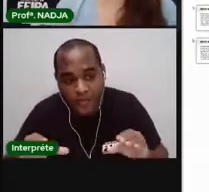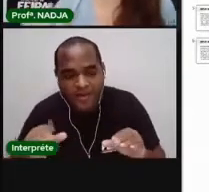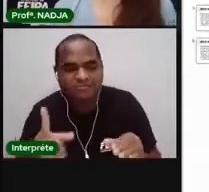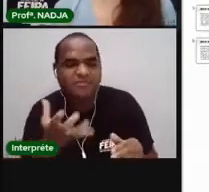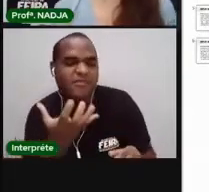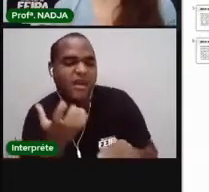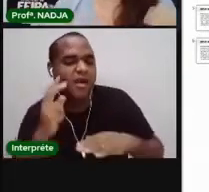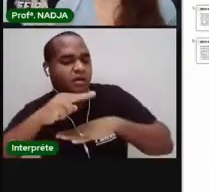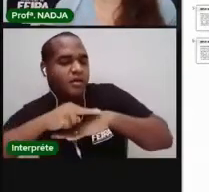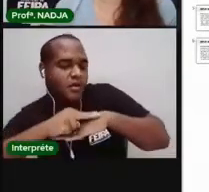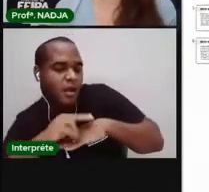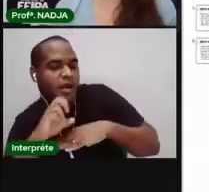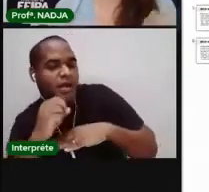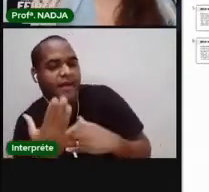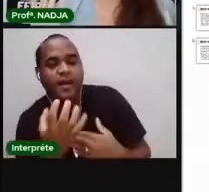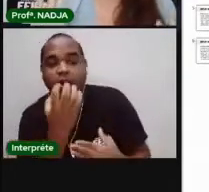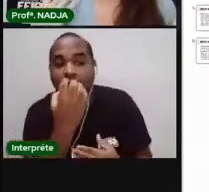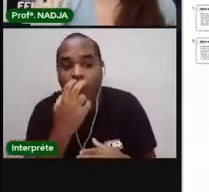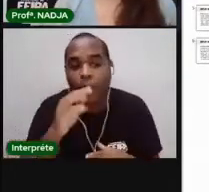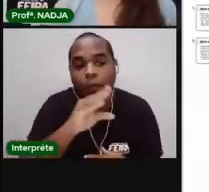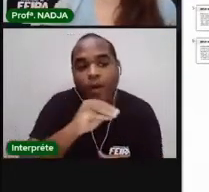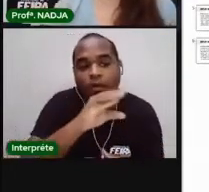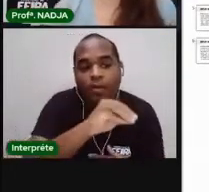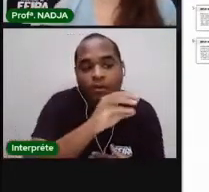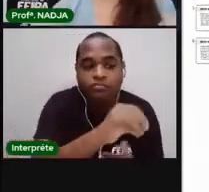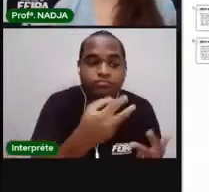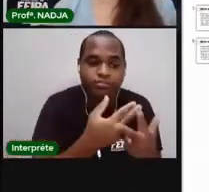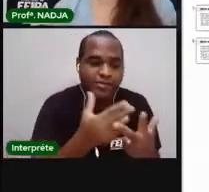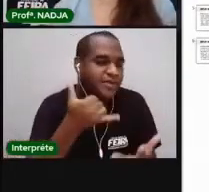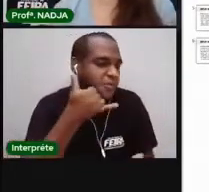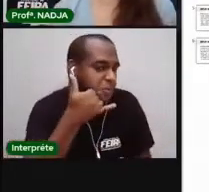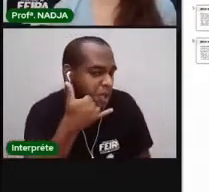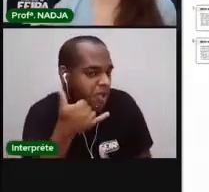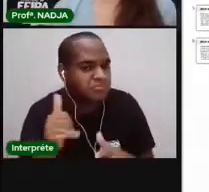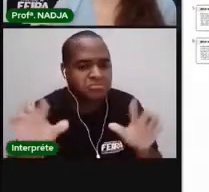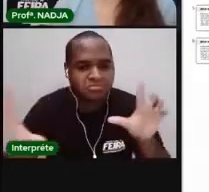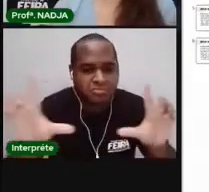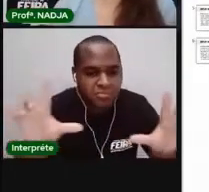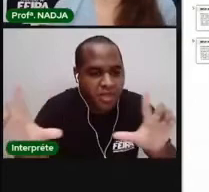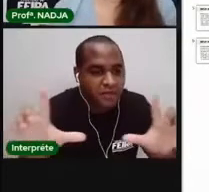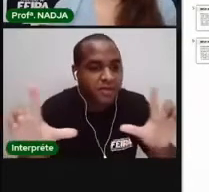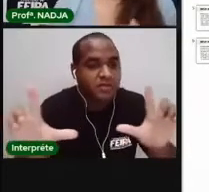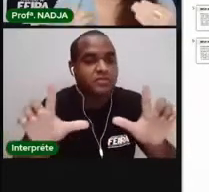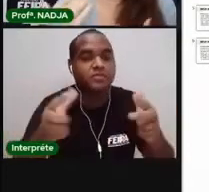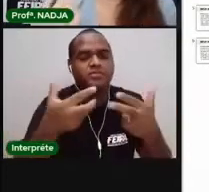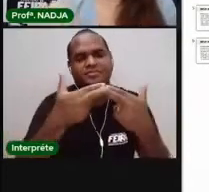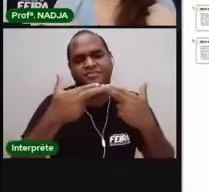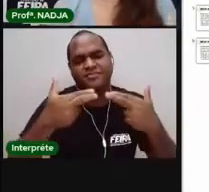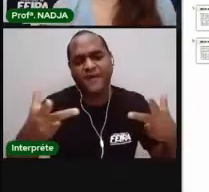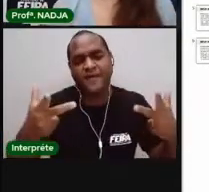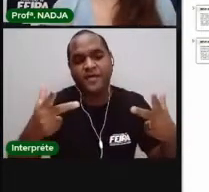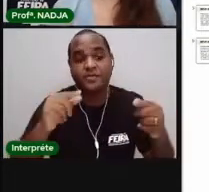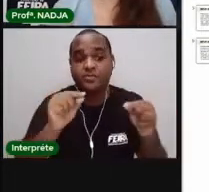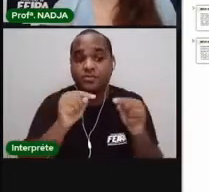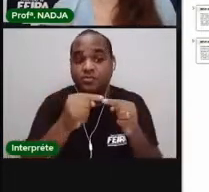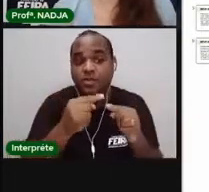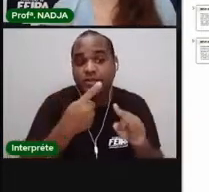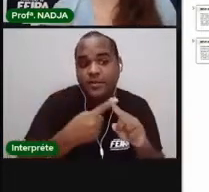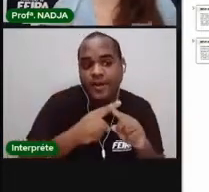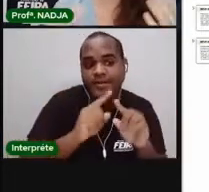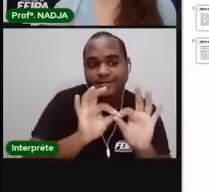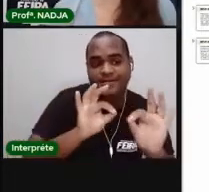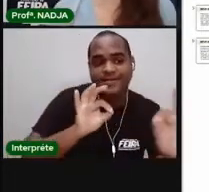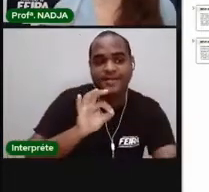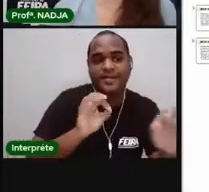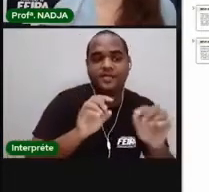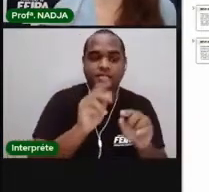quer deitar, descansar, cachorro latindo, celular, televisão, sem falar nesse distanciamento do professor,